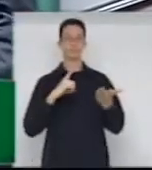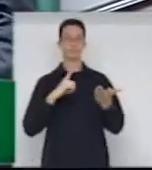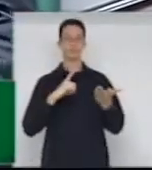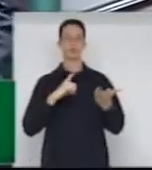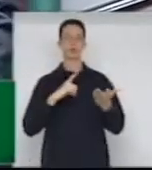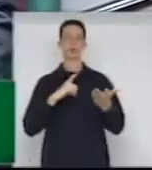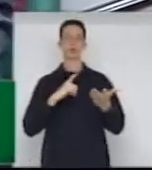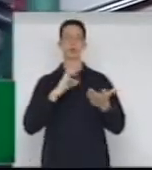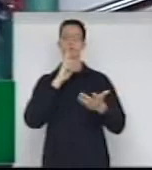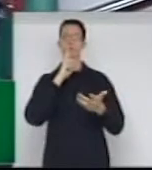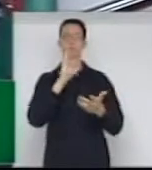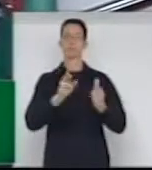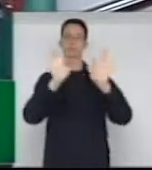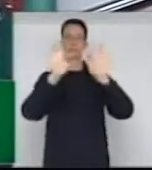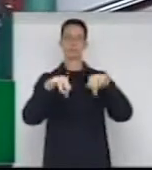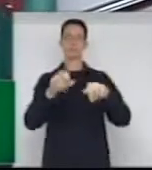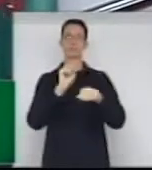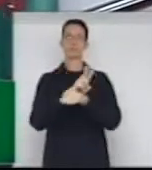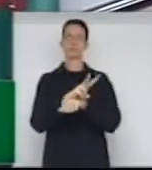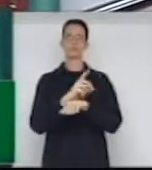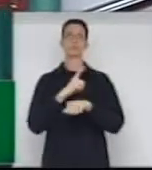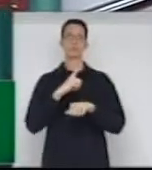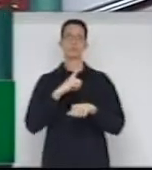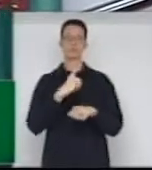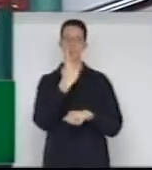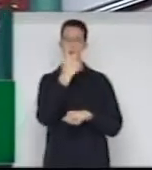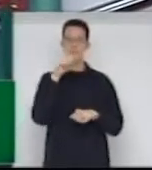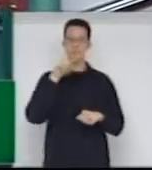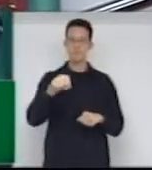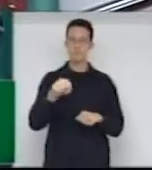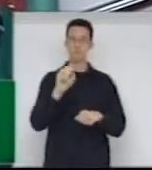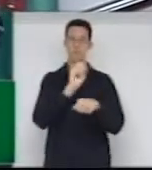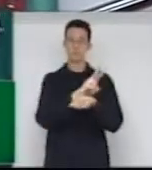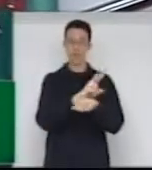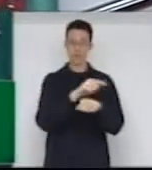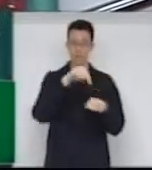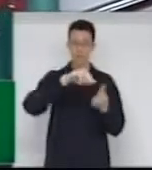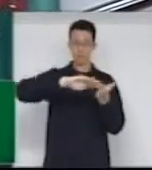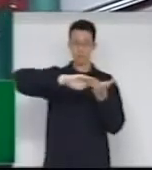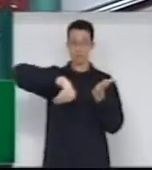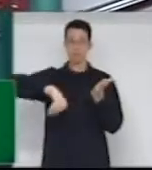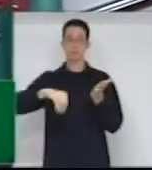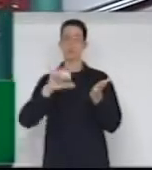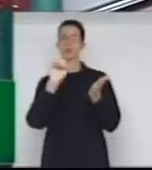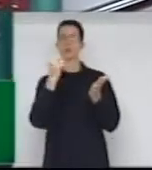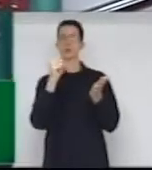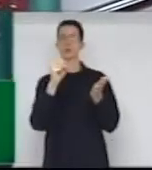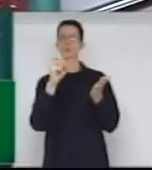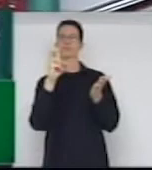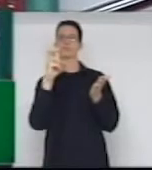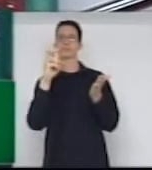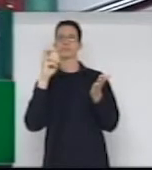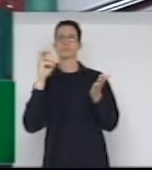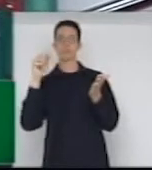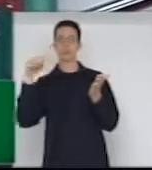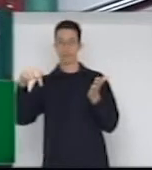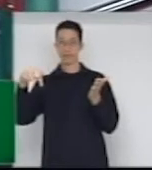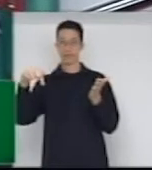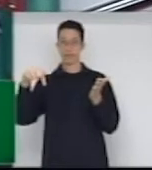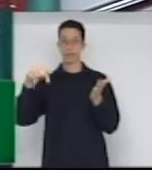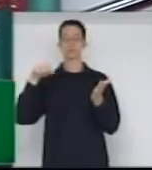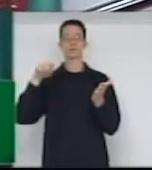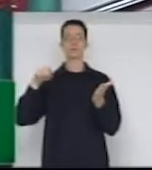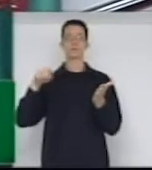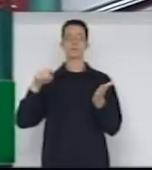resultado final das vagas, e destas mil, apenas 857 vagas